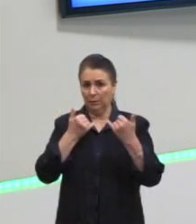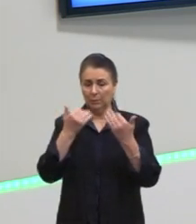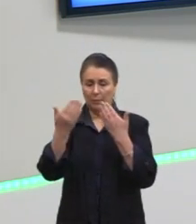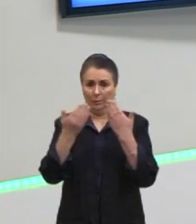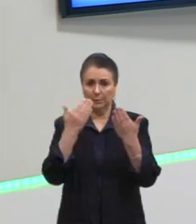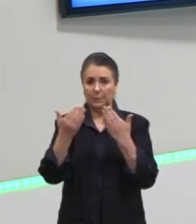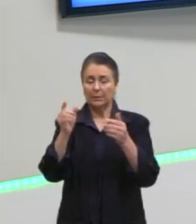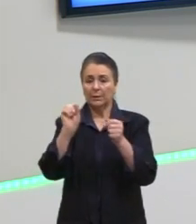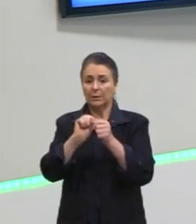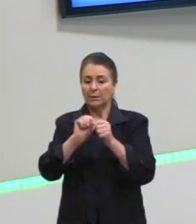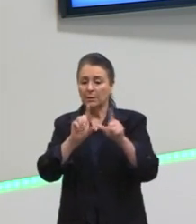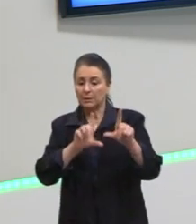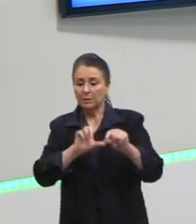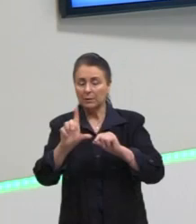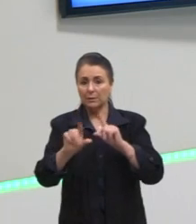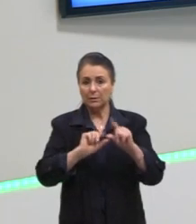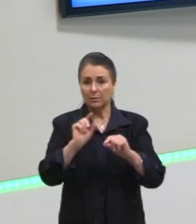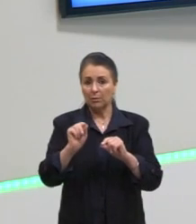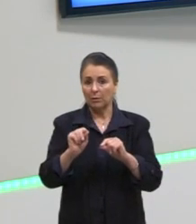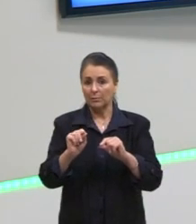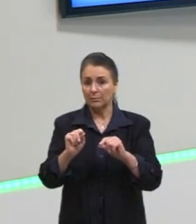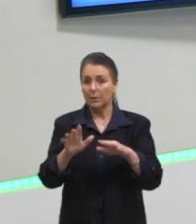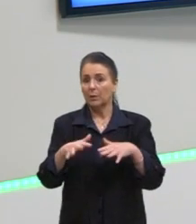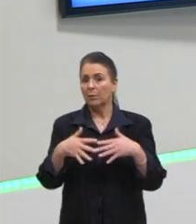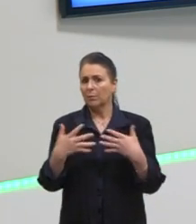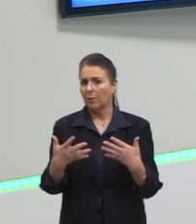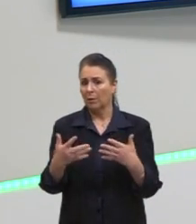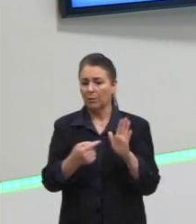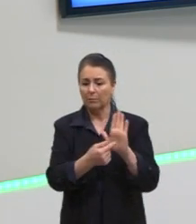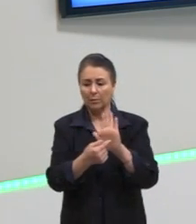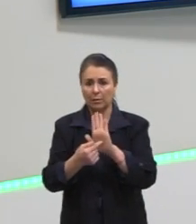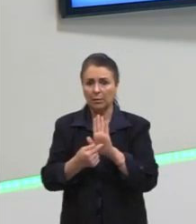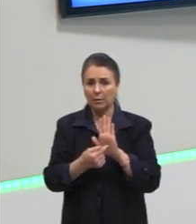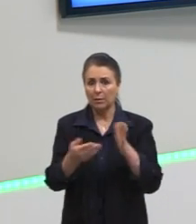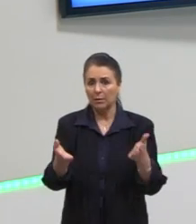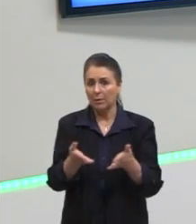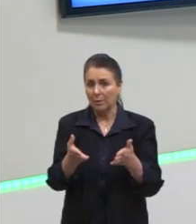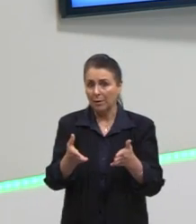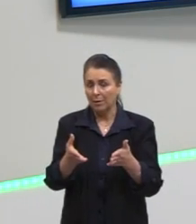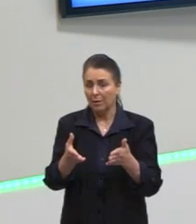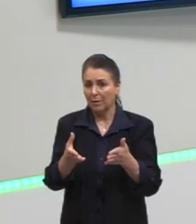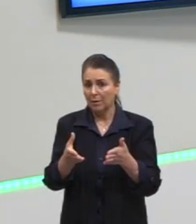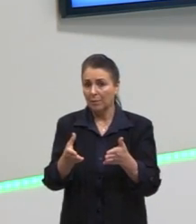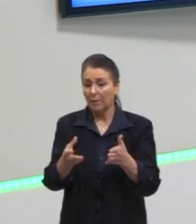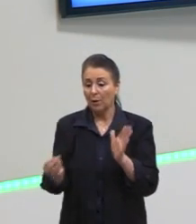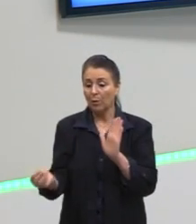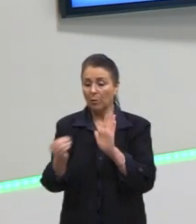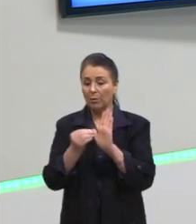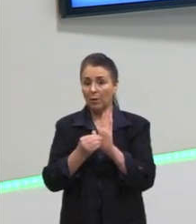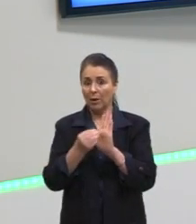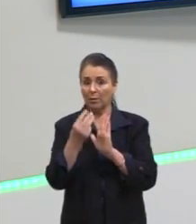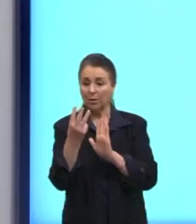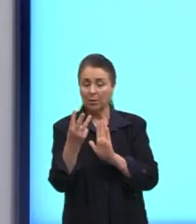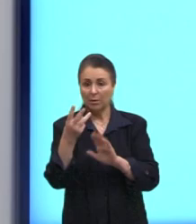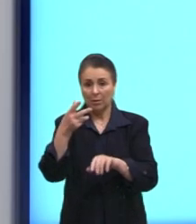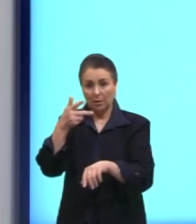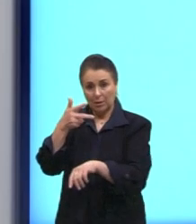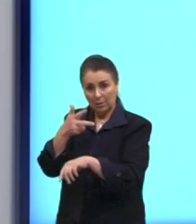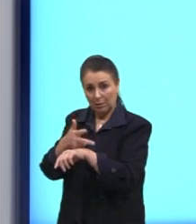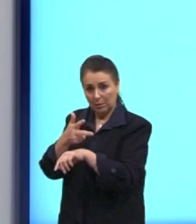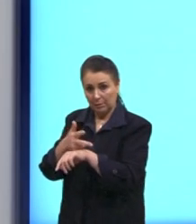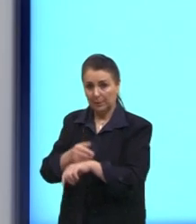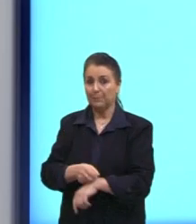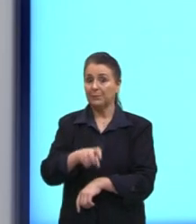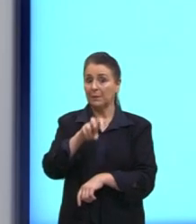faz a opção correta dentre as relações apresentadas para instalar a terceira câmera. As nossas cinco